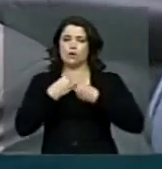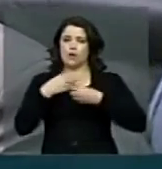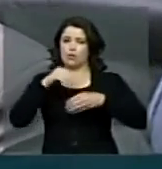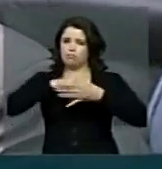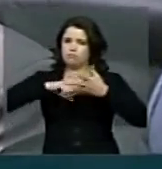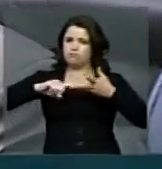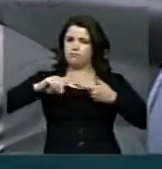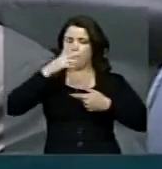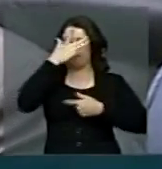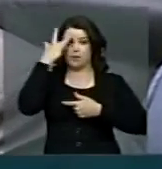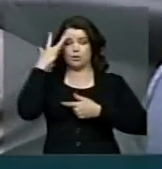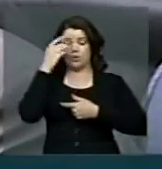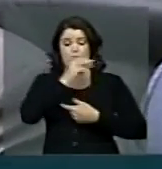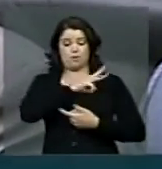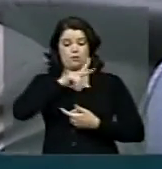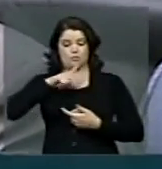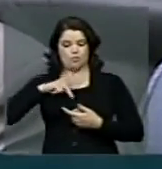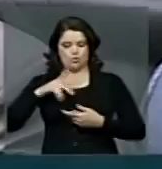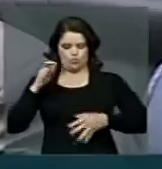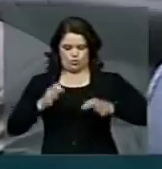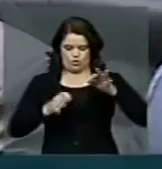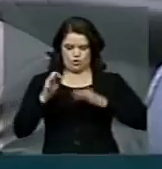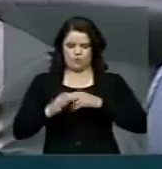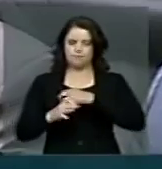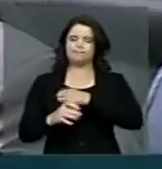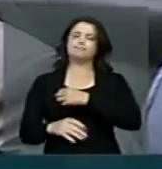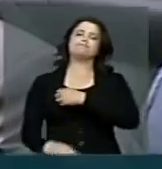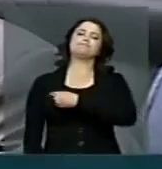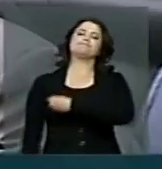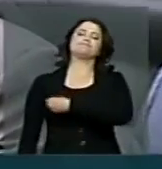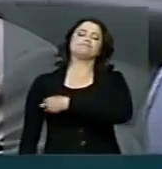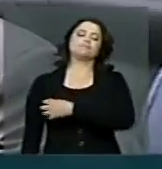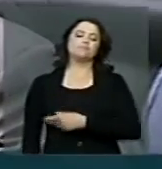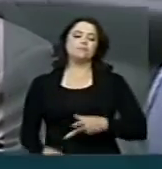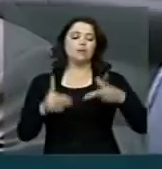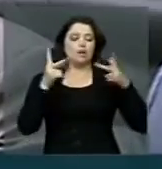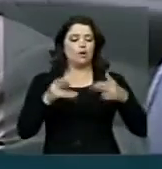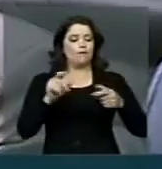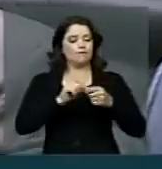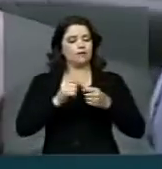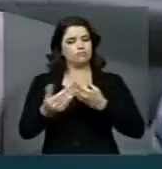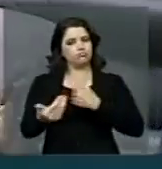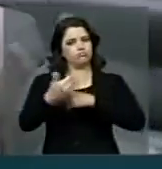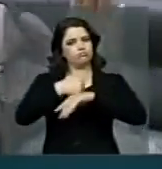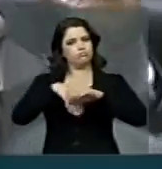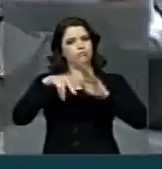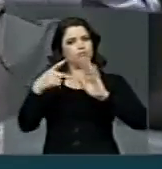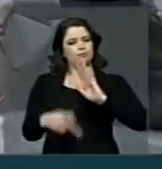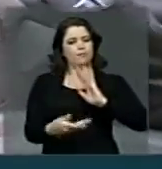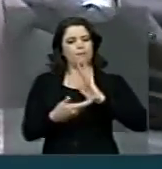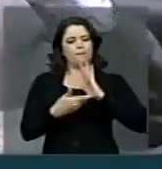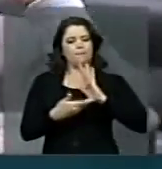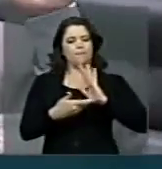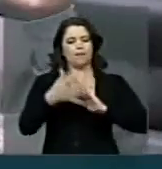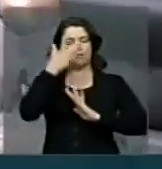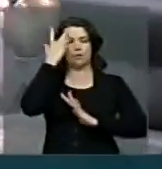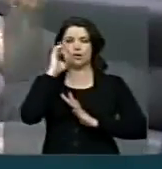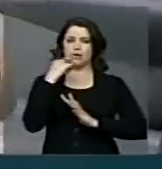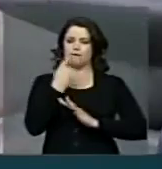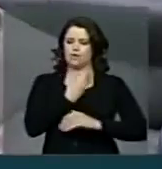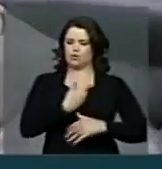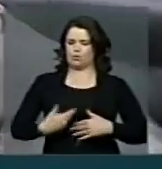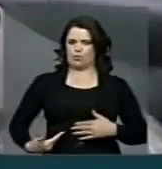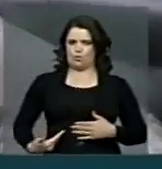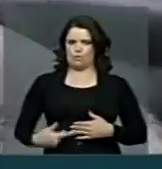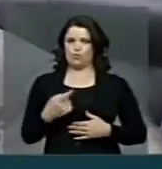os promotores de justiça, que da mesma forma que foi recebido aqui os defensores públicos,